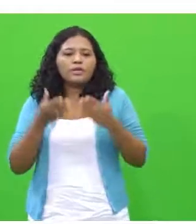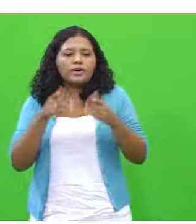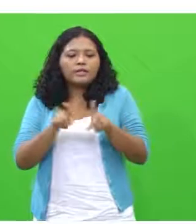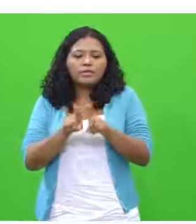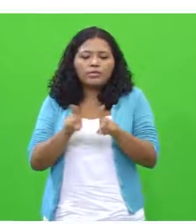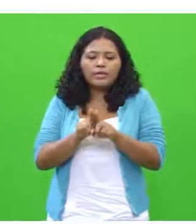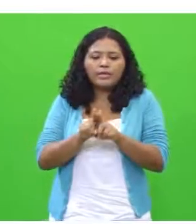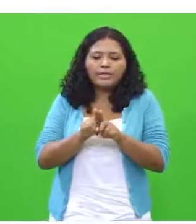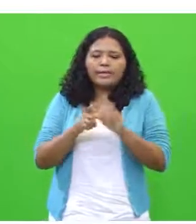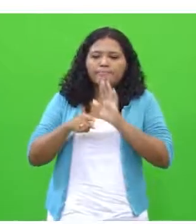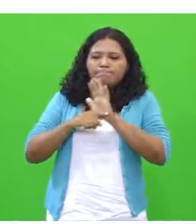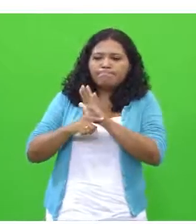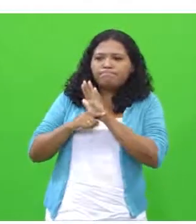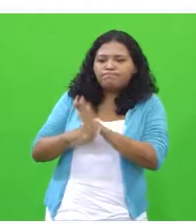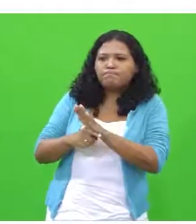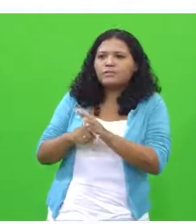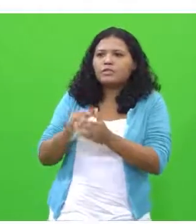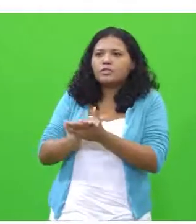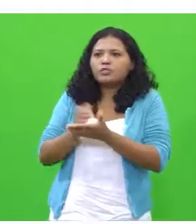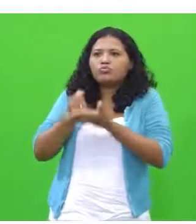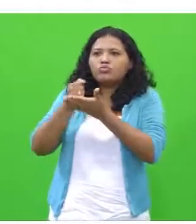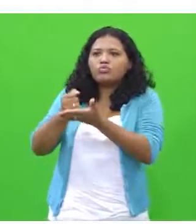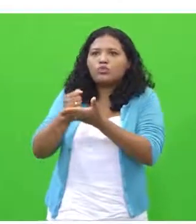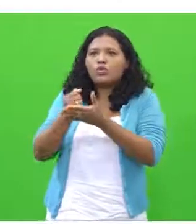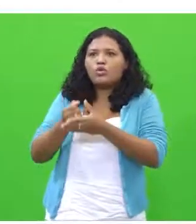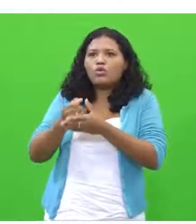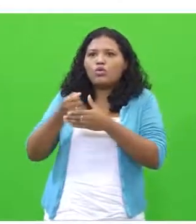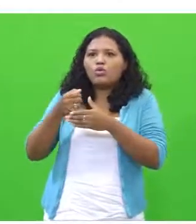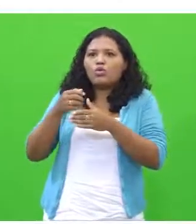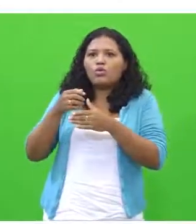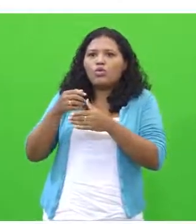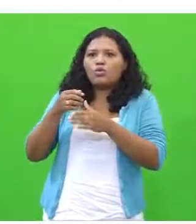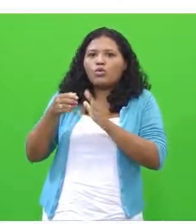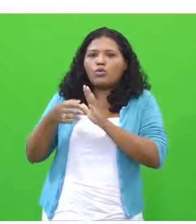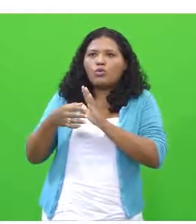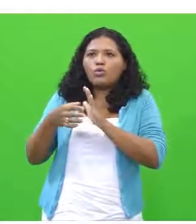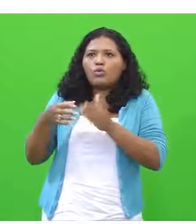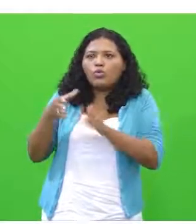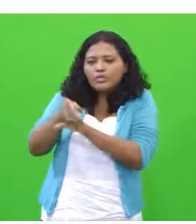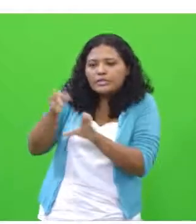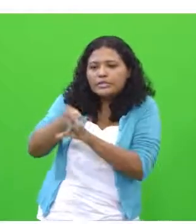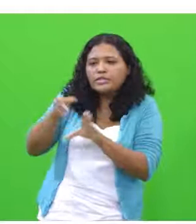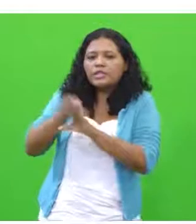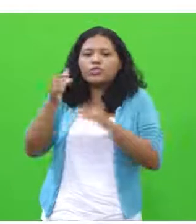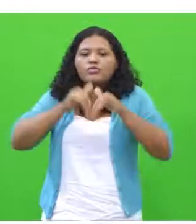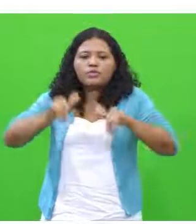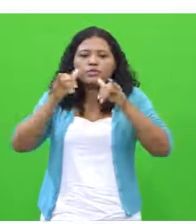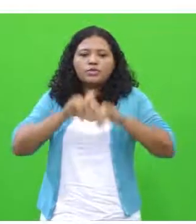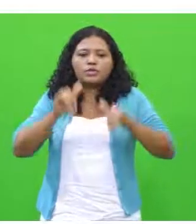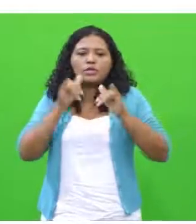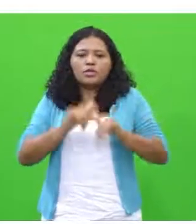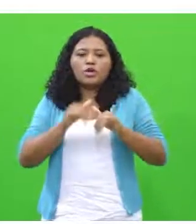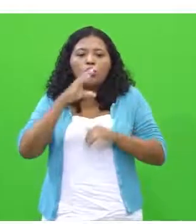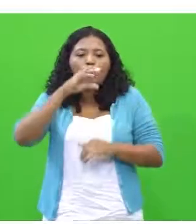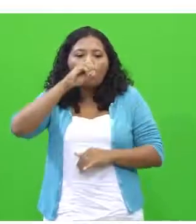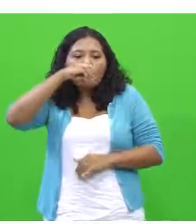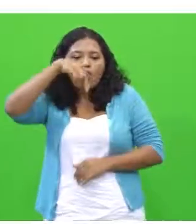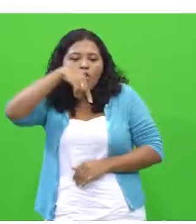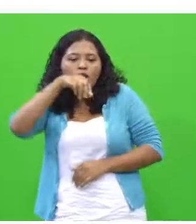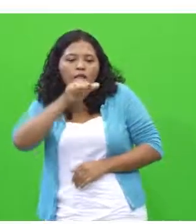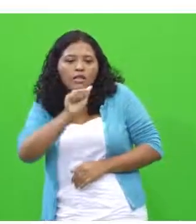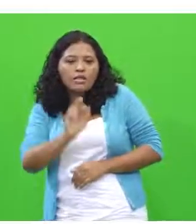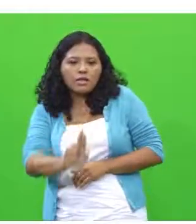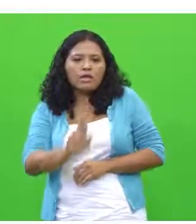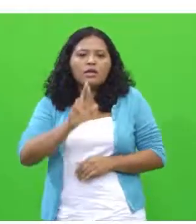defendem que a autorregulamentação pelo Conselho Nacional de Autorregulamentação Publicitária, CONAR, já